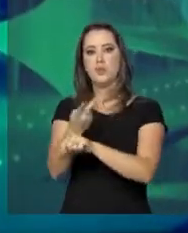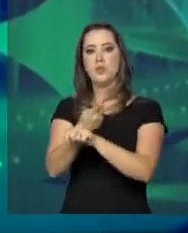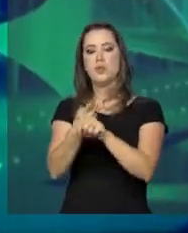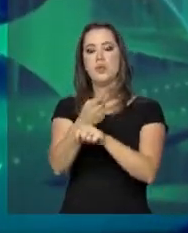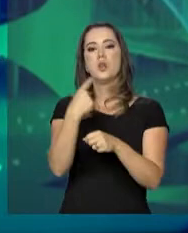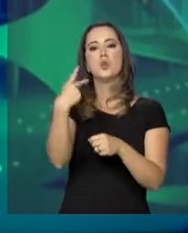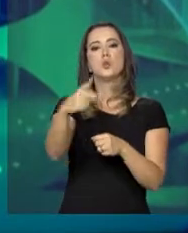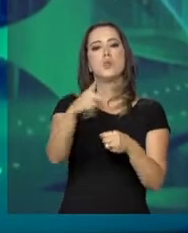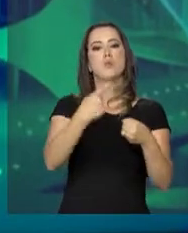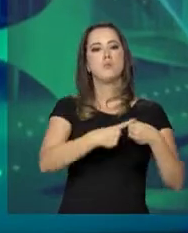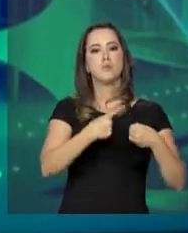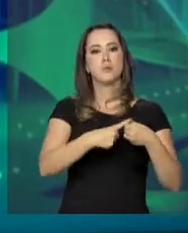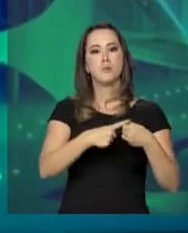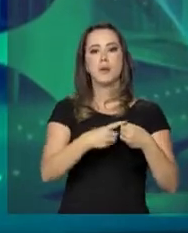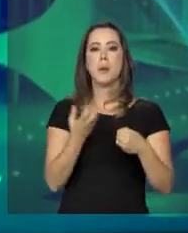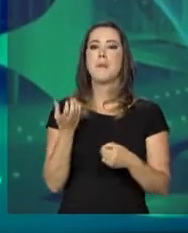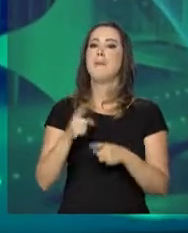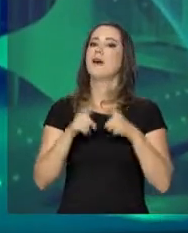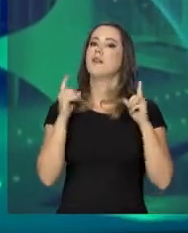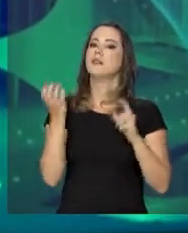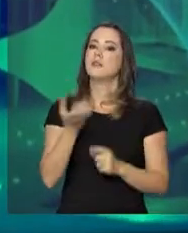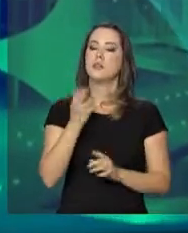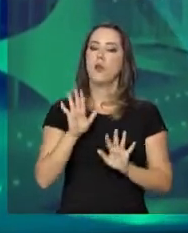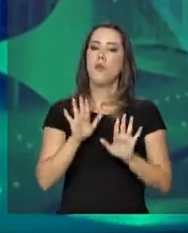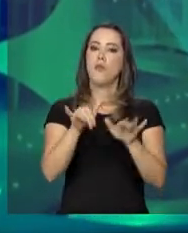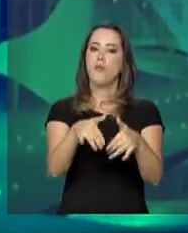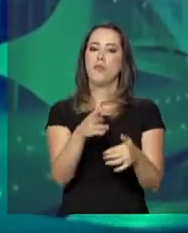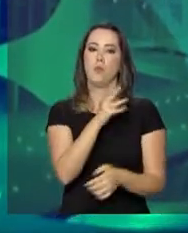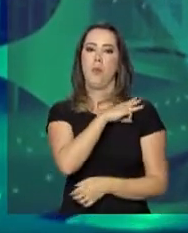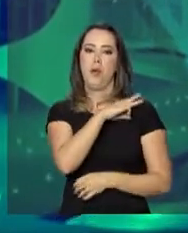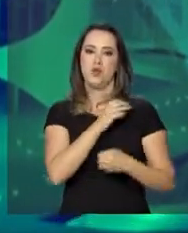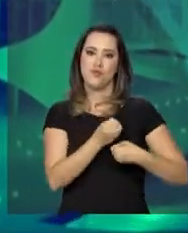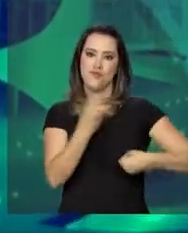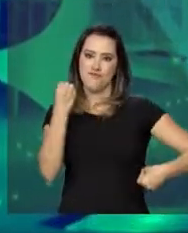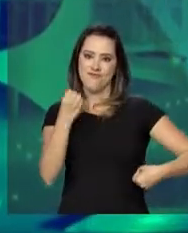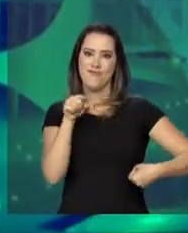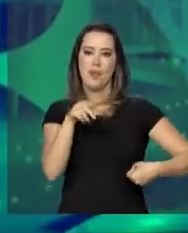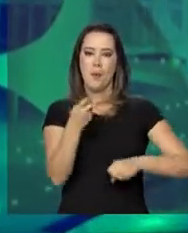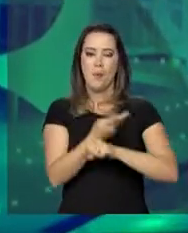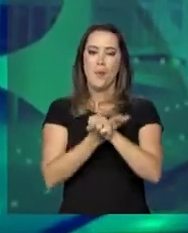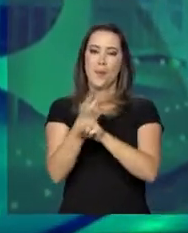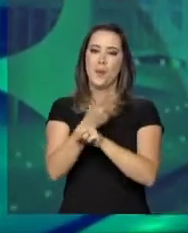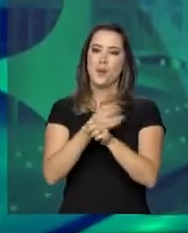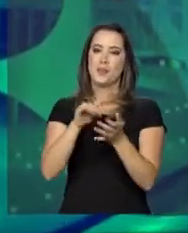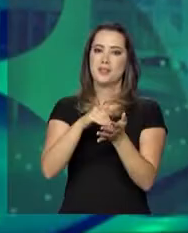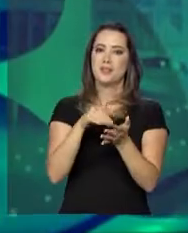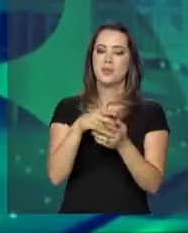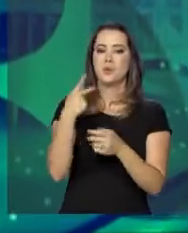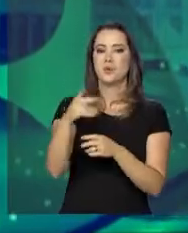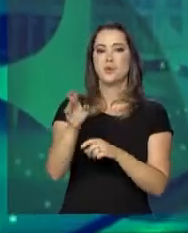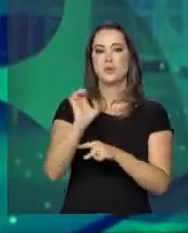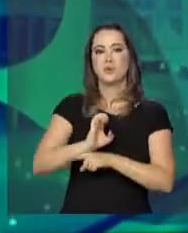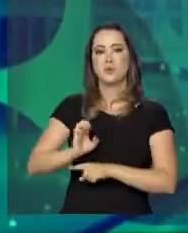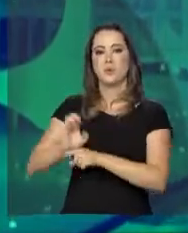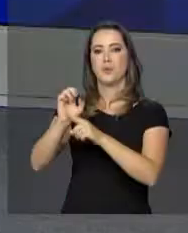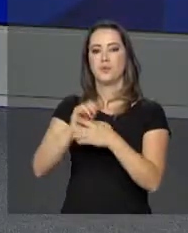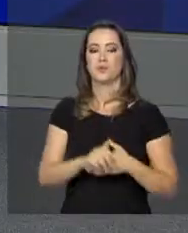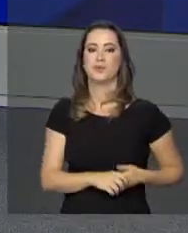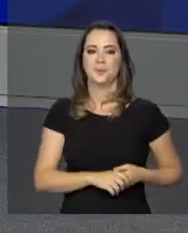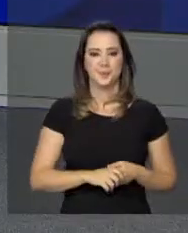procurar a secretaria do seu município. Mas se você quiser terminar o ensino médio, procure então a secretaria do seu estado.